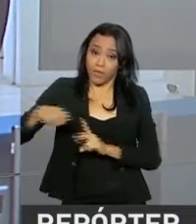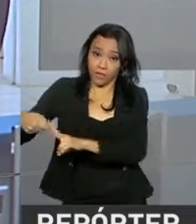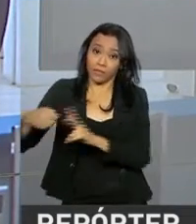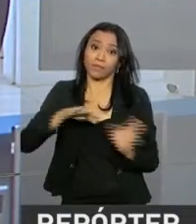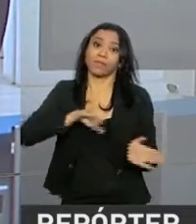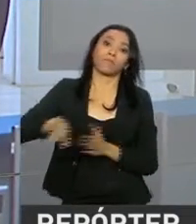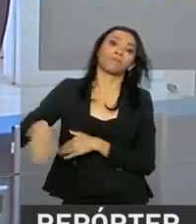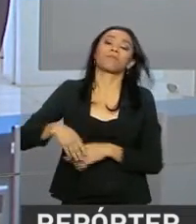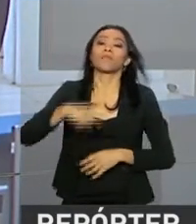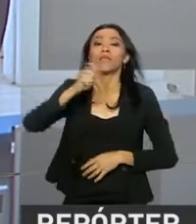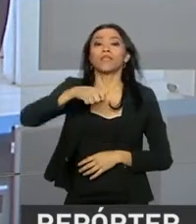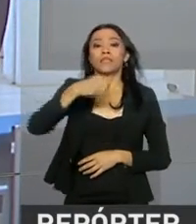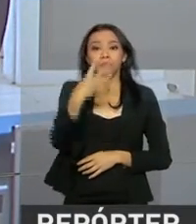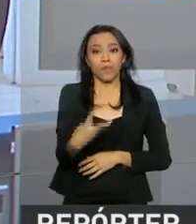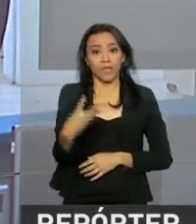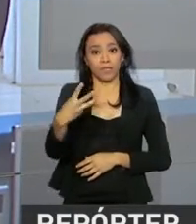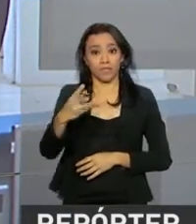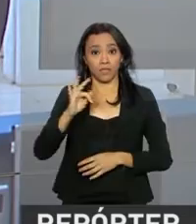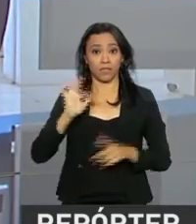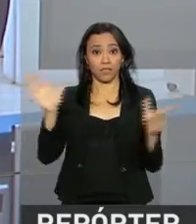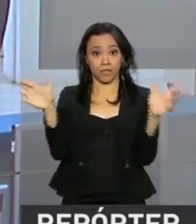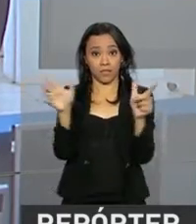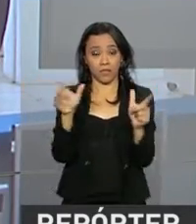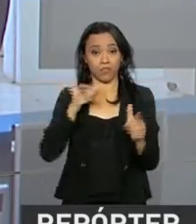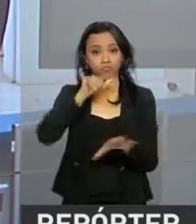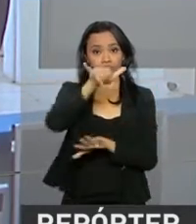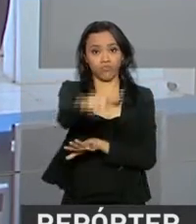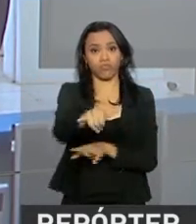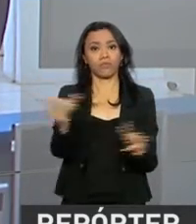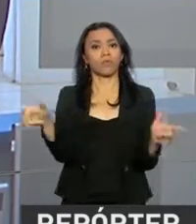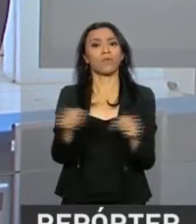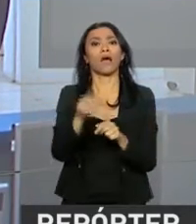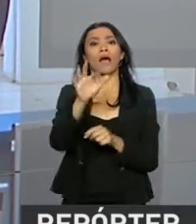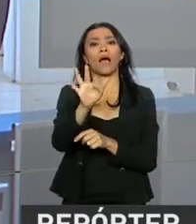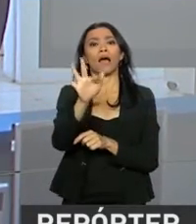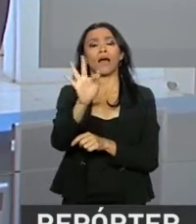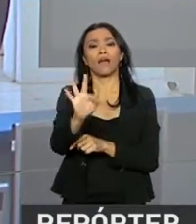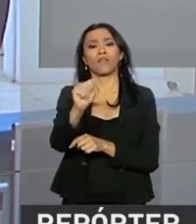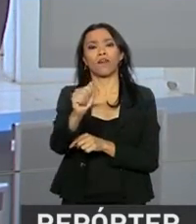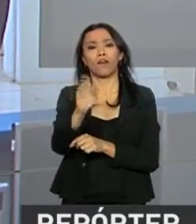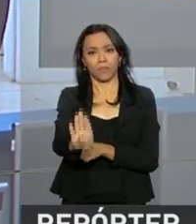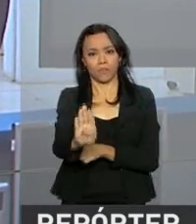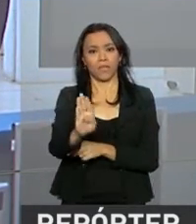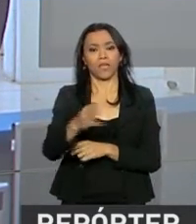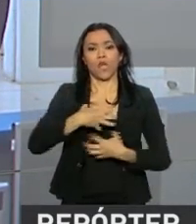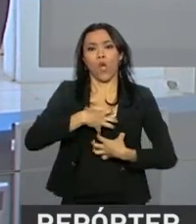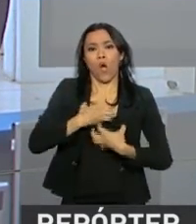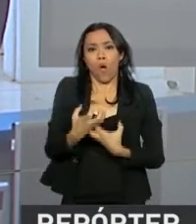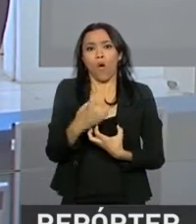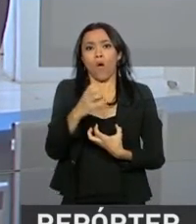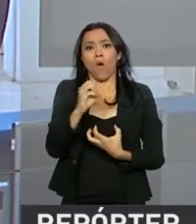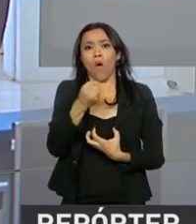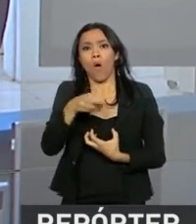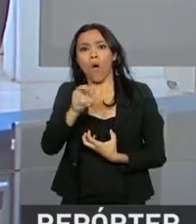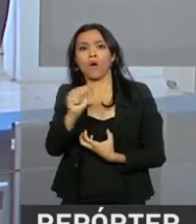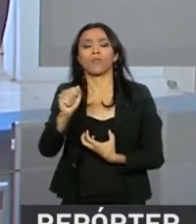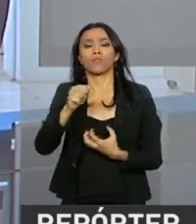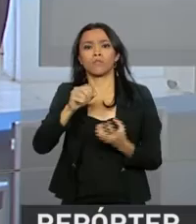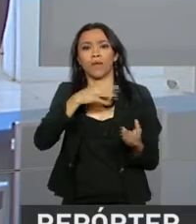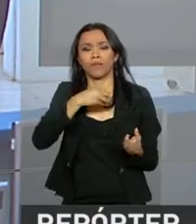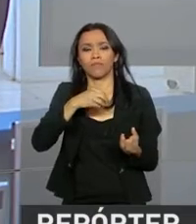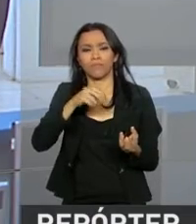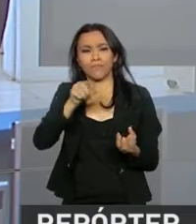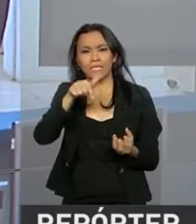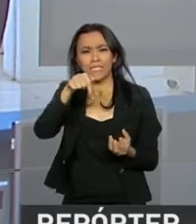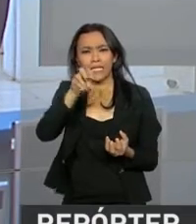meses, a Força Aérea Brasileira transportou 60 órgãos para transplante. A região centro-sul do Brasil concentrou 70